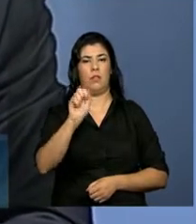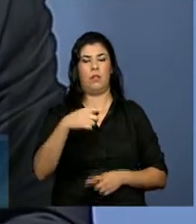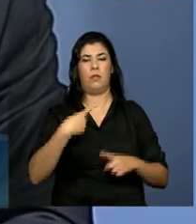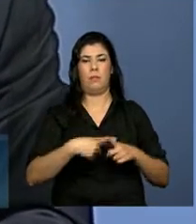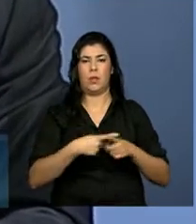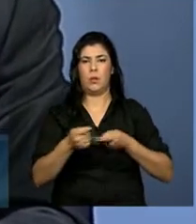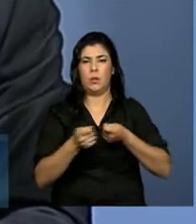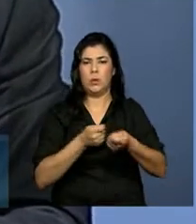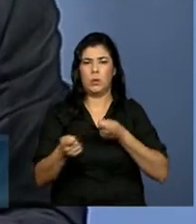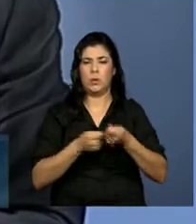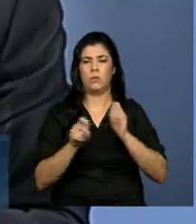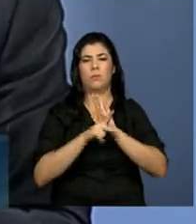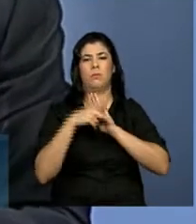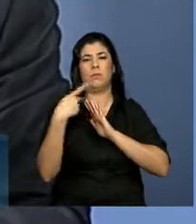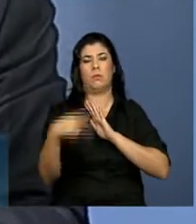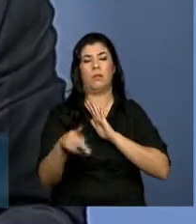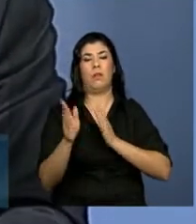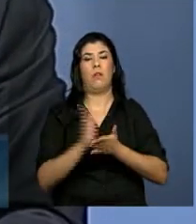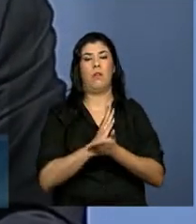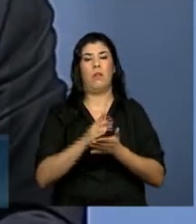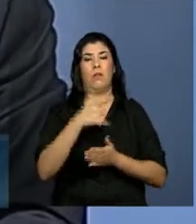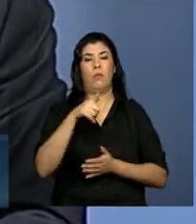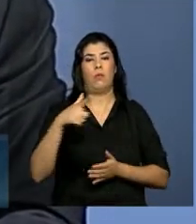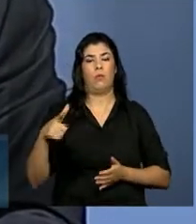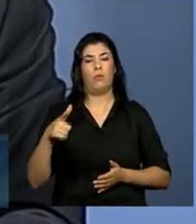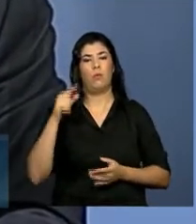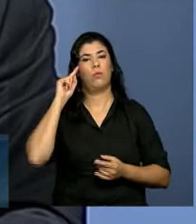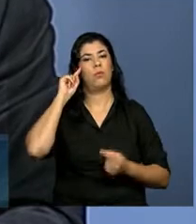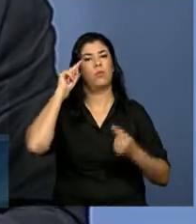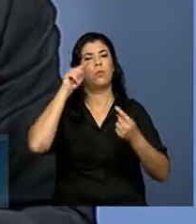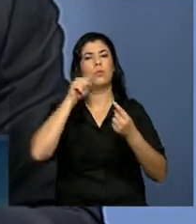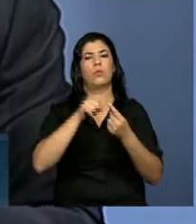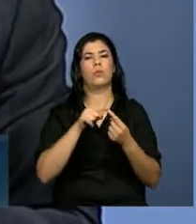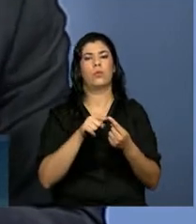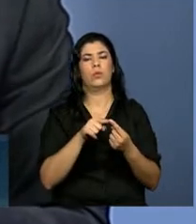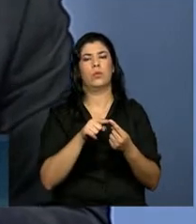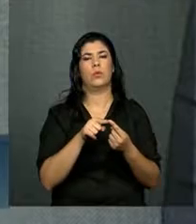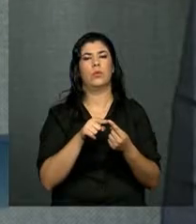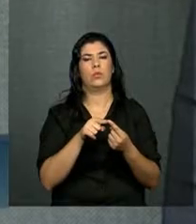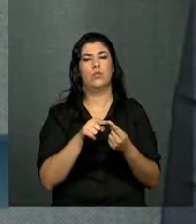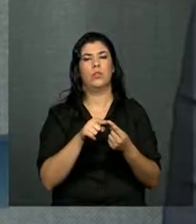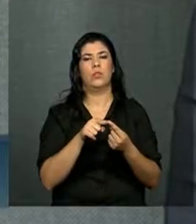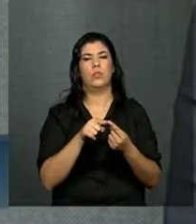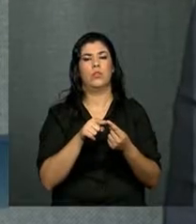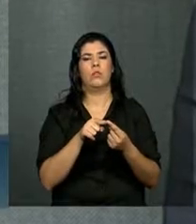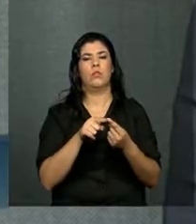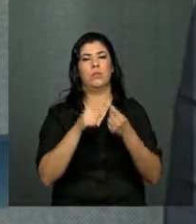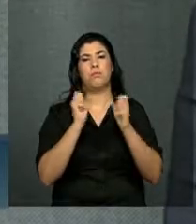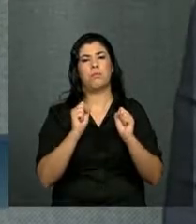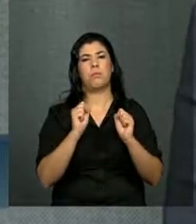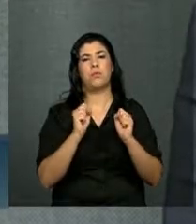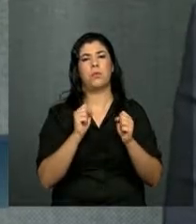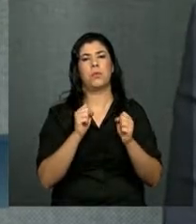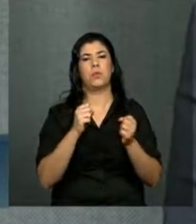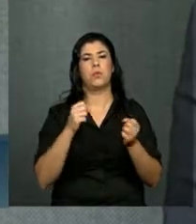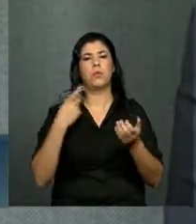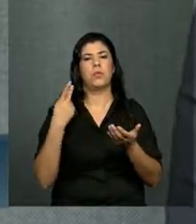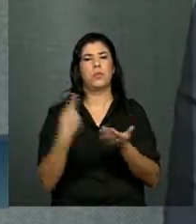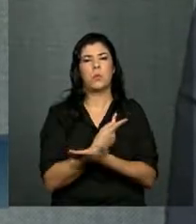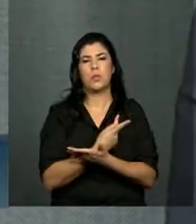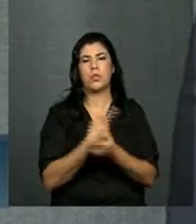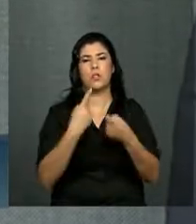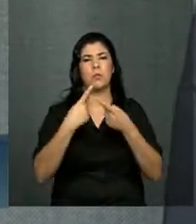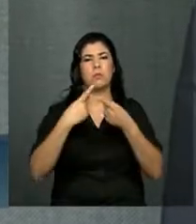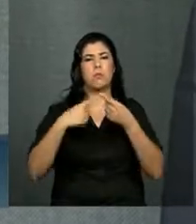vez que alguns desenlaces aconteçam no momento em que nós consigamos